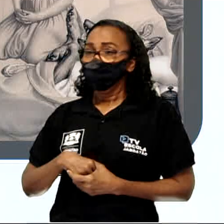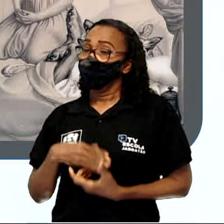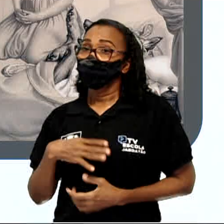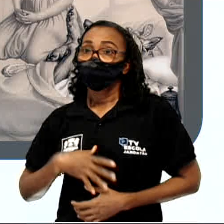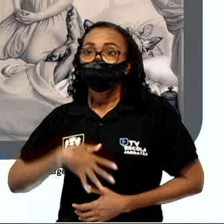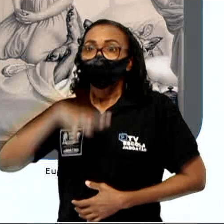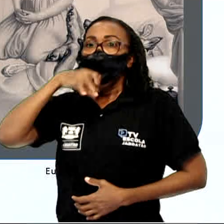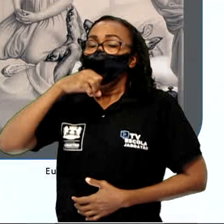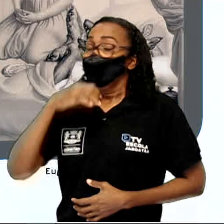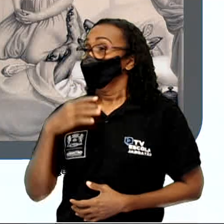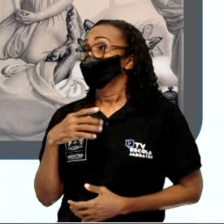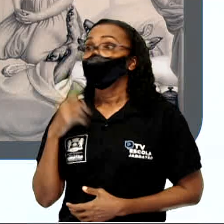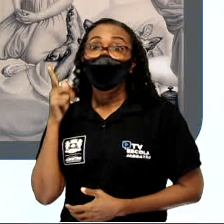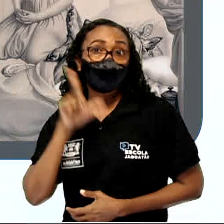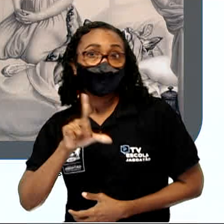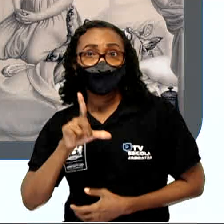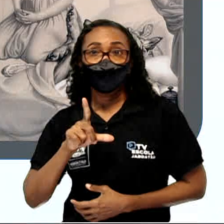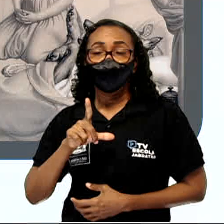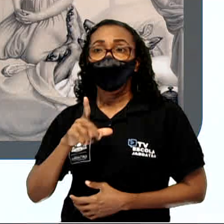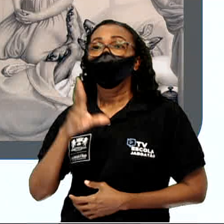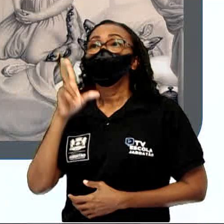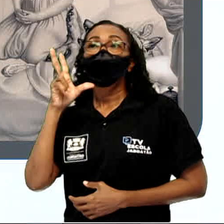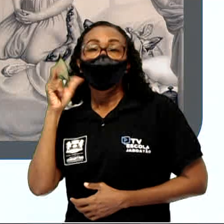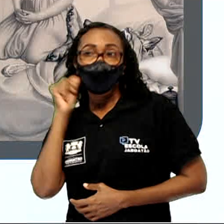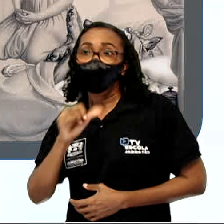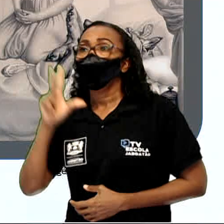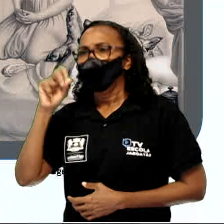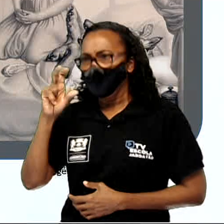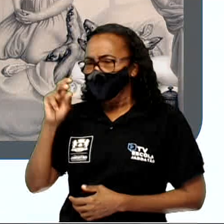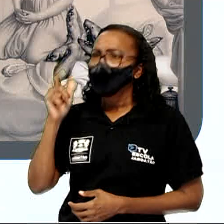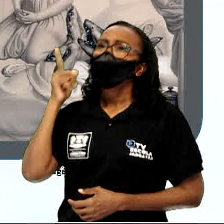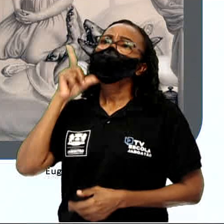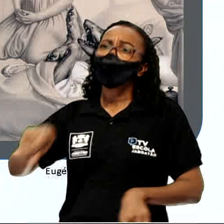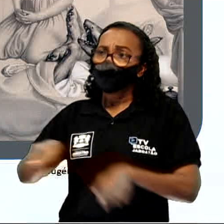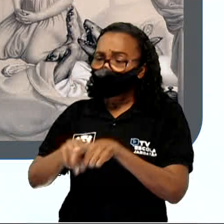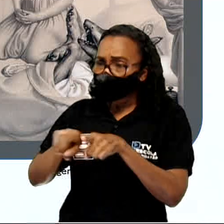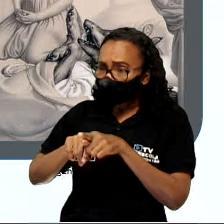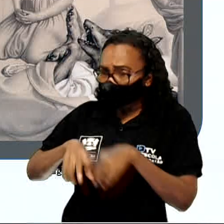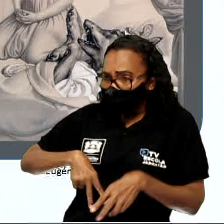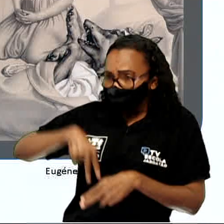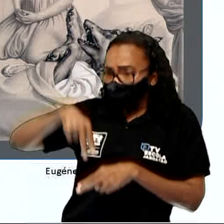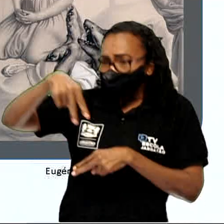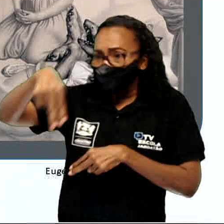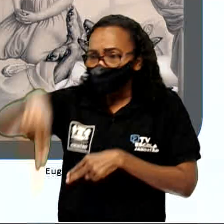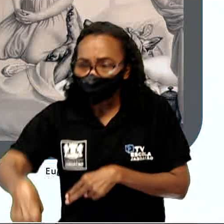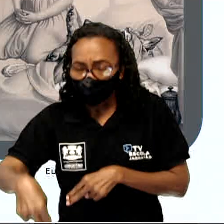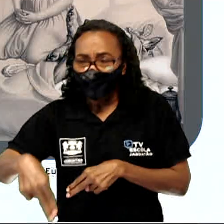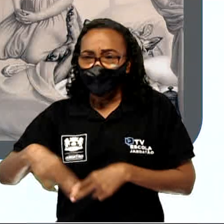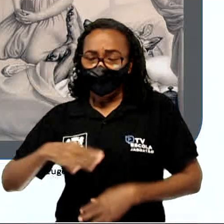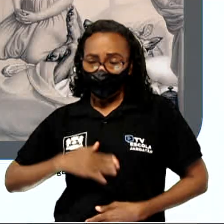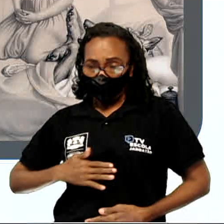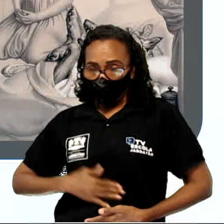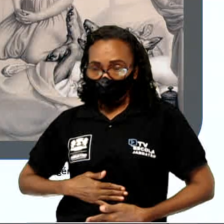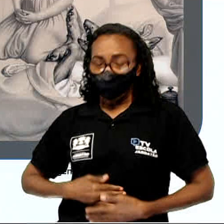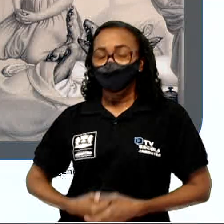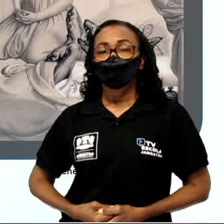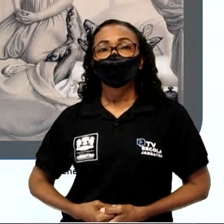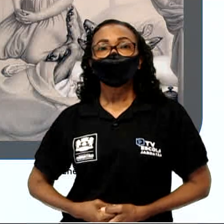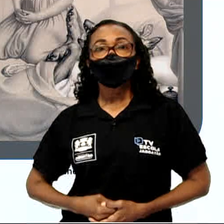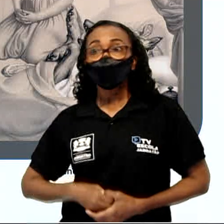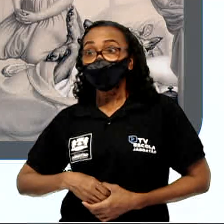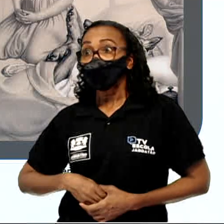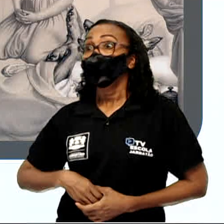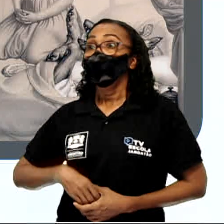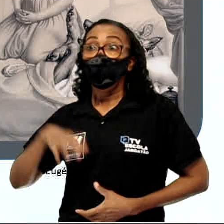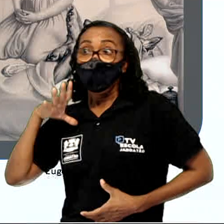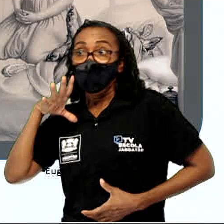respirar, a idosa vovó também conseguiu sair da barriga. Mais que depressa, Chapeuzinho catou umas